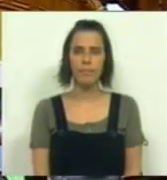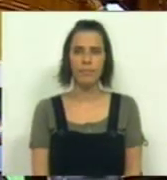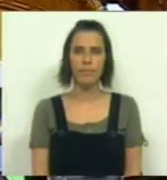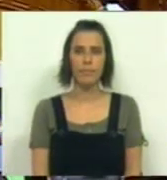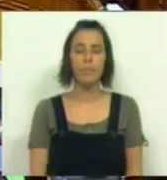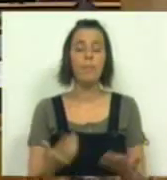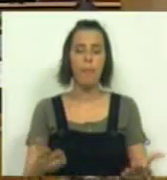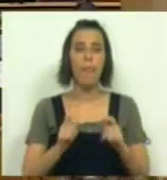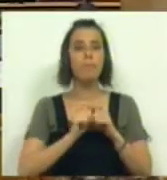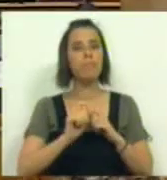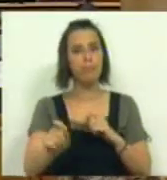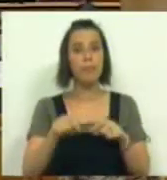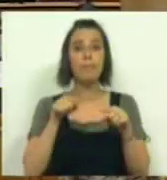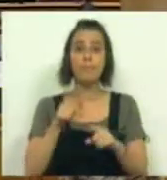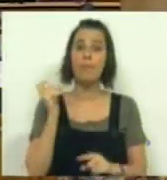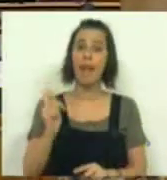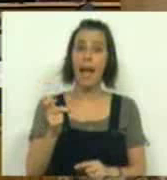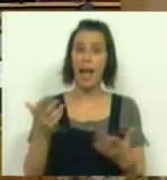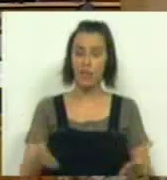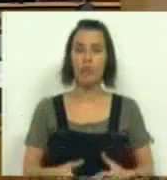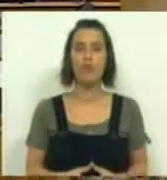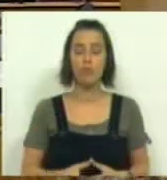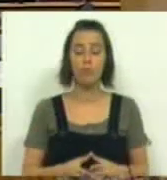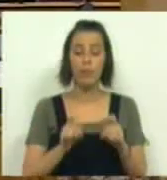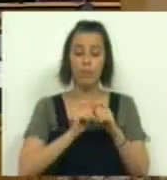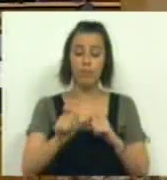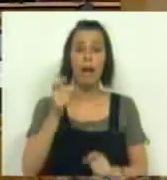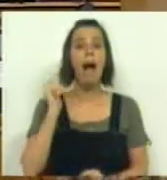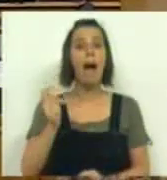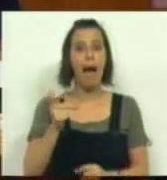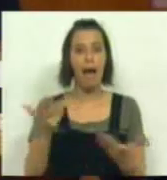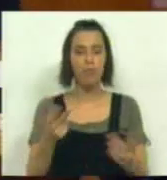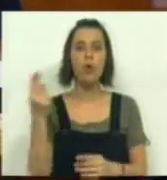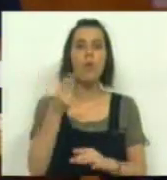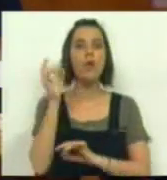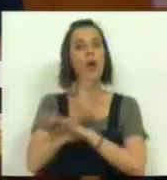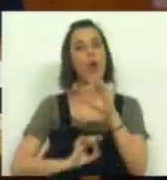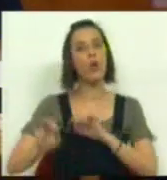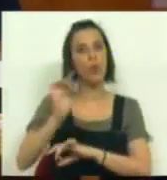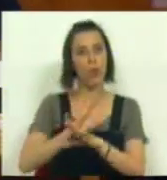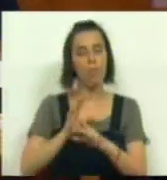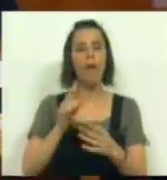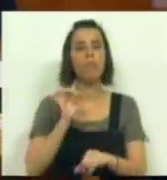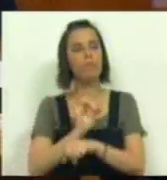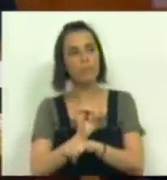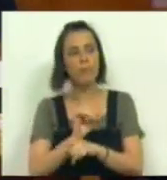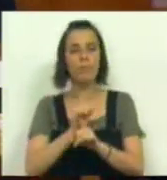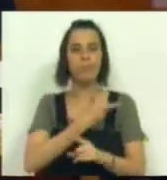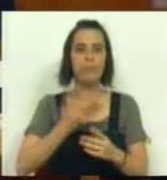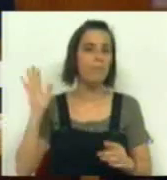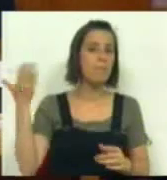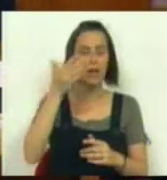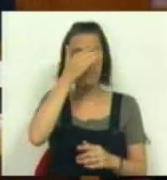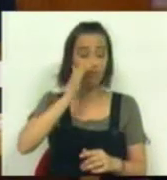Ao longo desses anos, a União Europeia, refém da ortodoxia